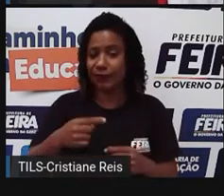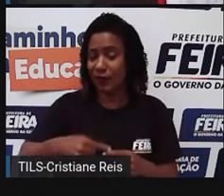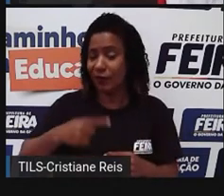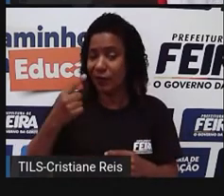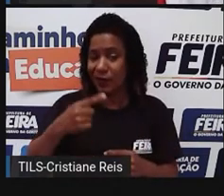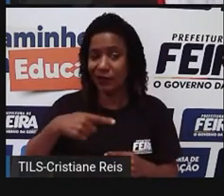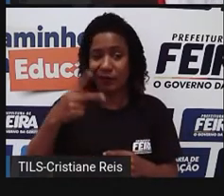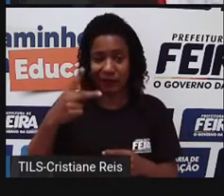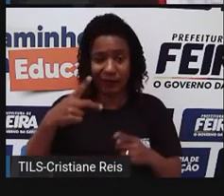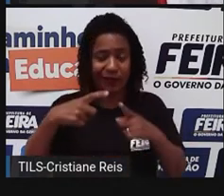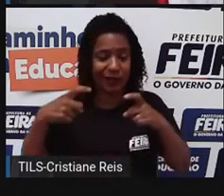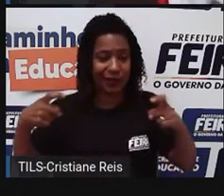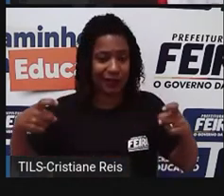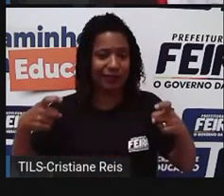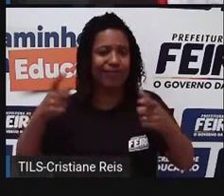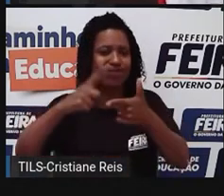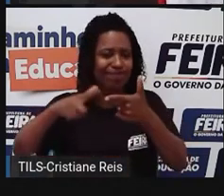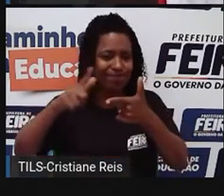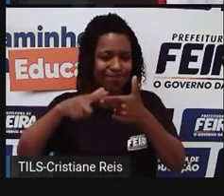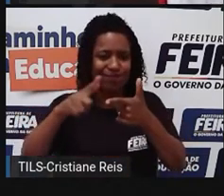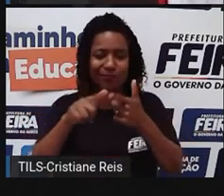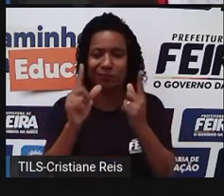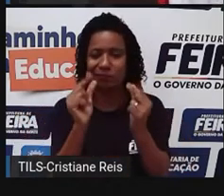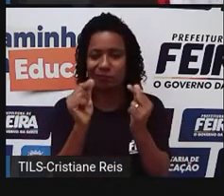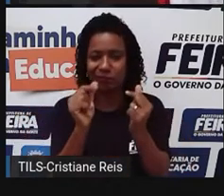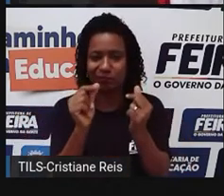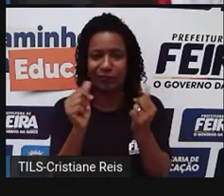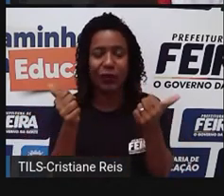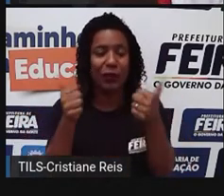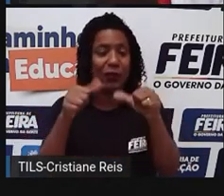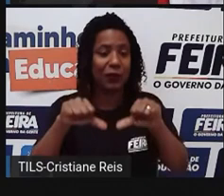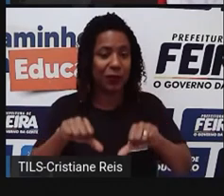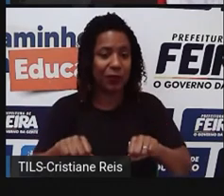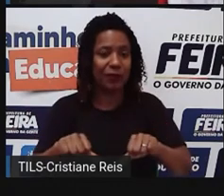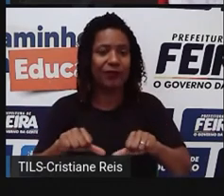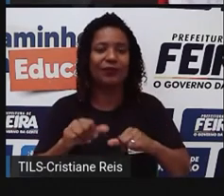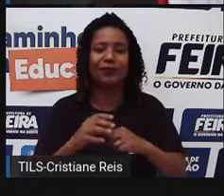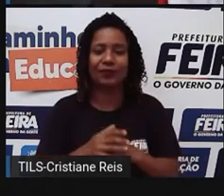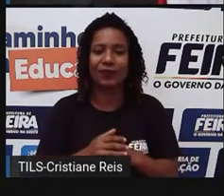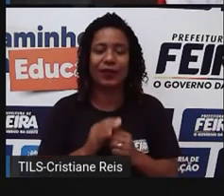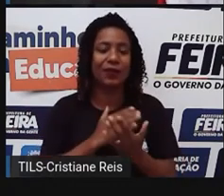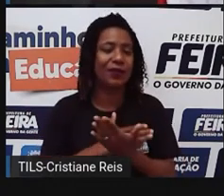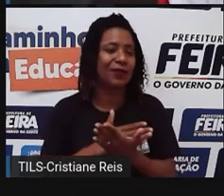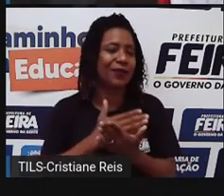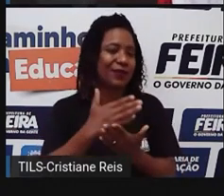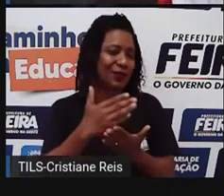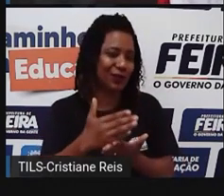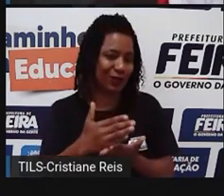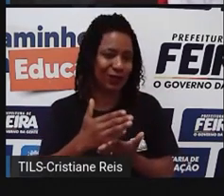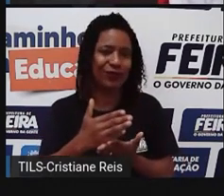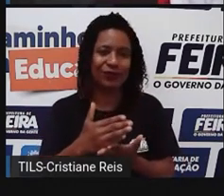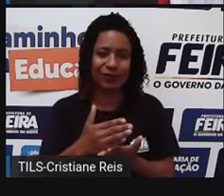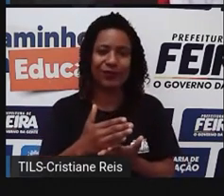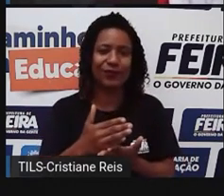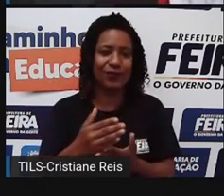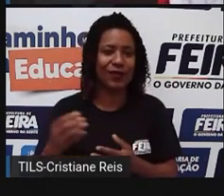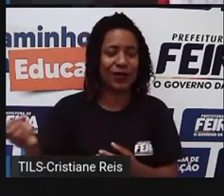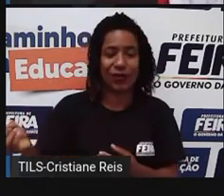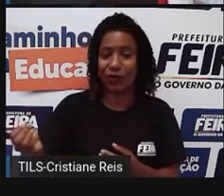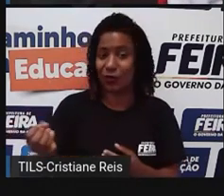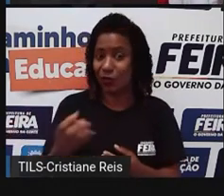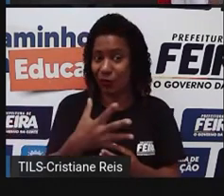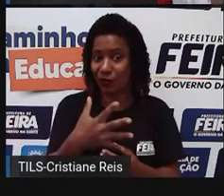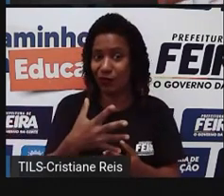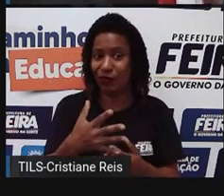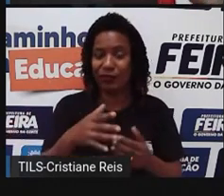problemas econômicos, e aí esse bloco rachou. Então, se instalou uma nova ordem mundial, que é o que a gente chama, né, do mundo multipolar,